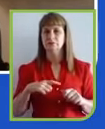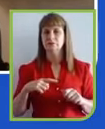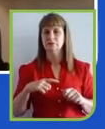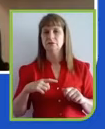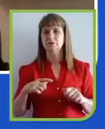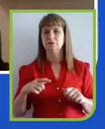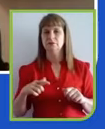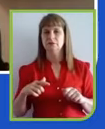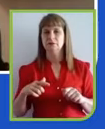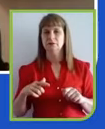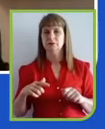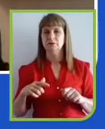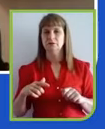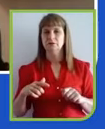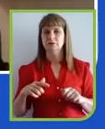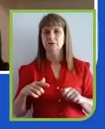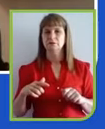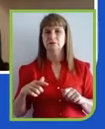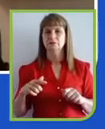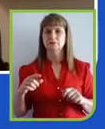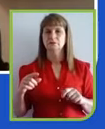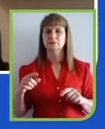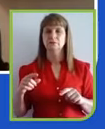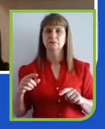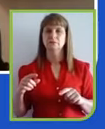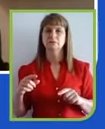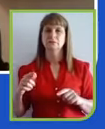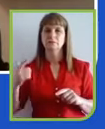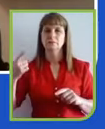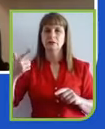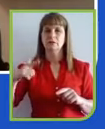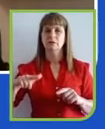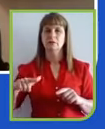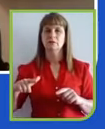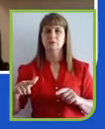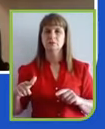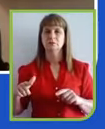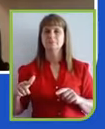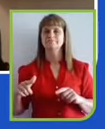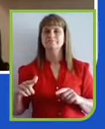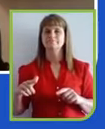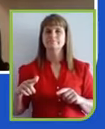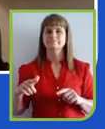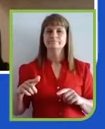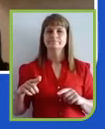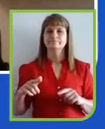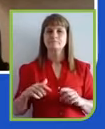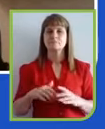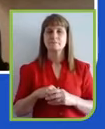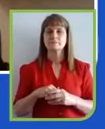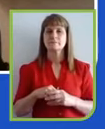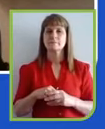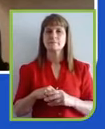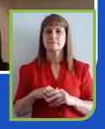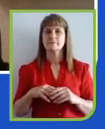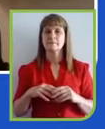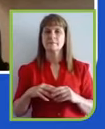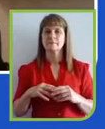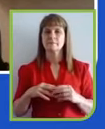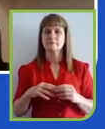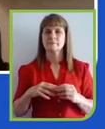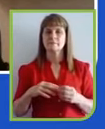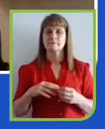voltada para outro segmento, investimos praticamente 40 milhões de reais, tanto na área